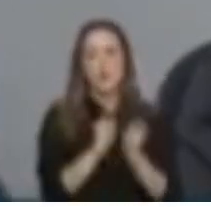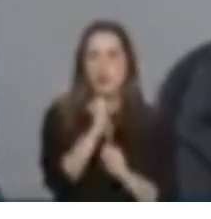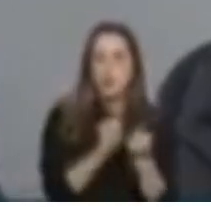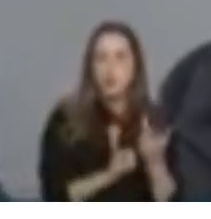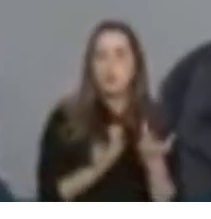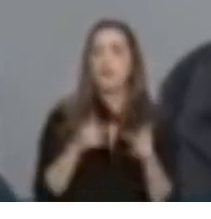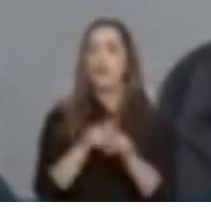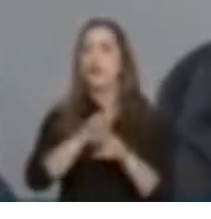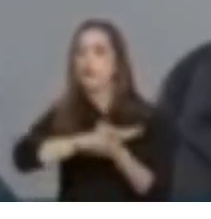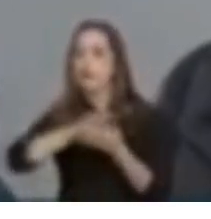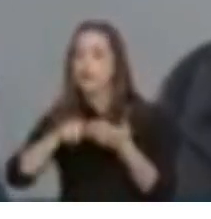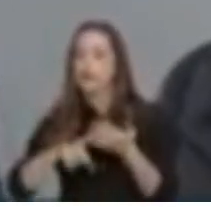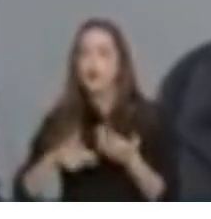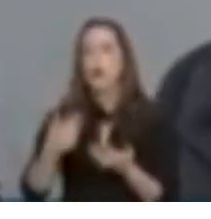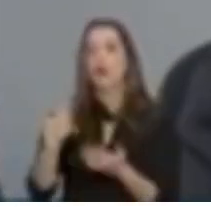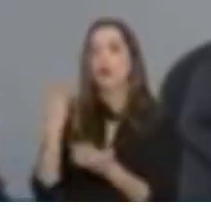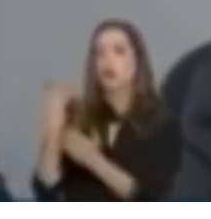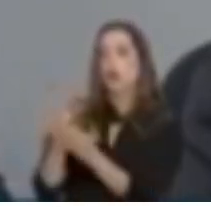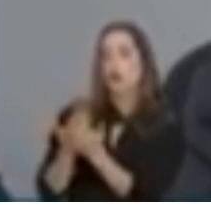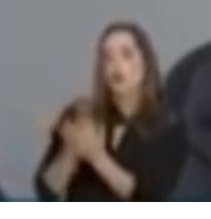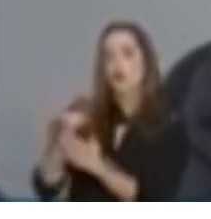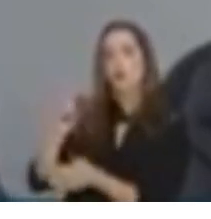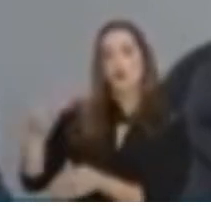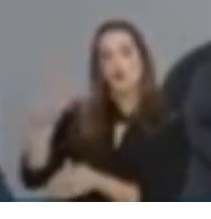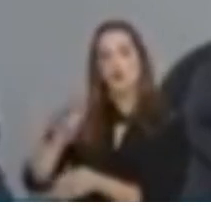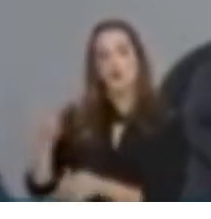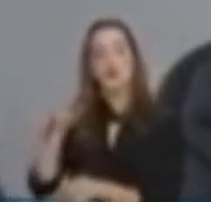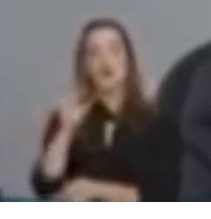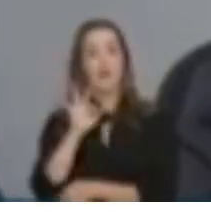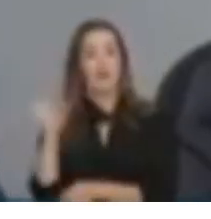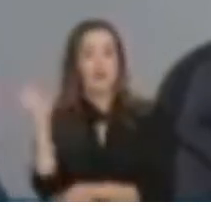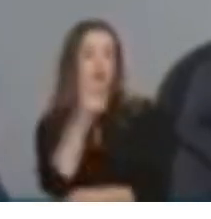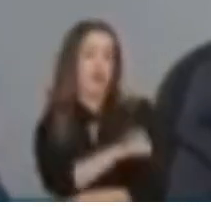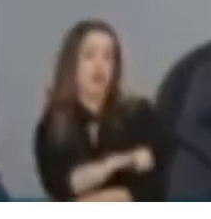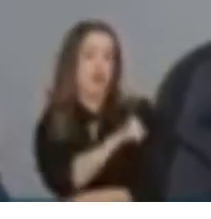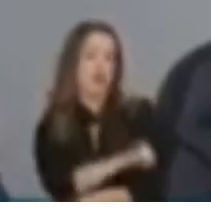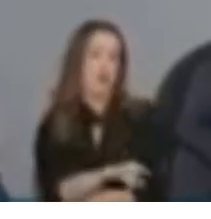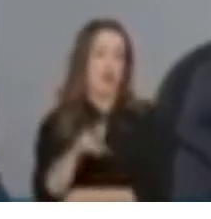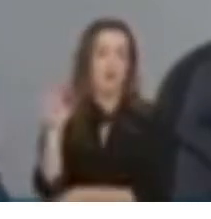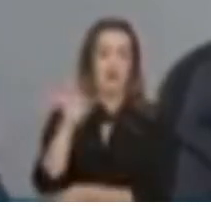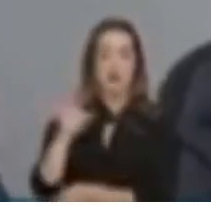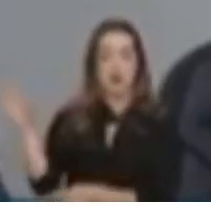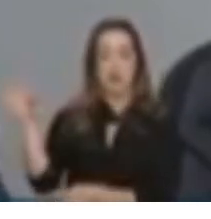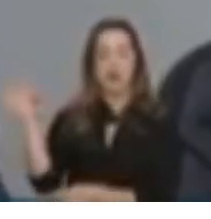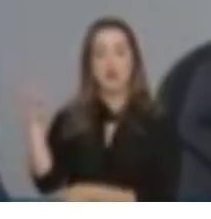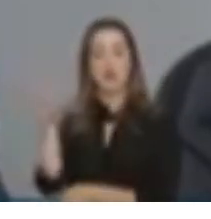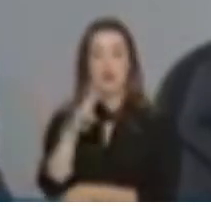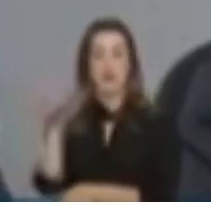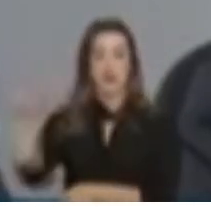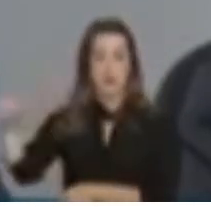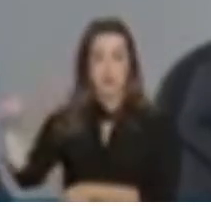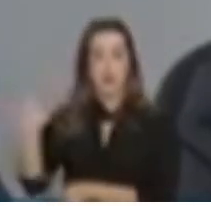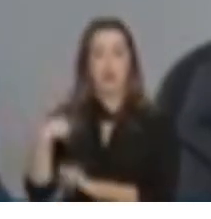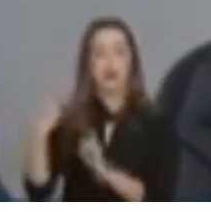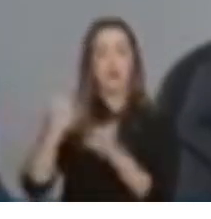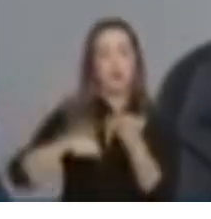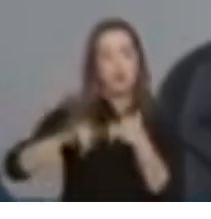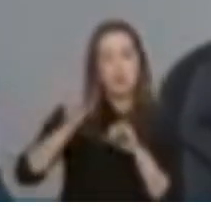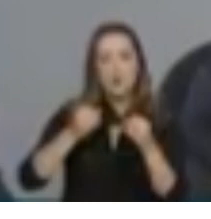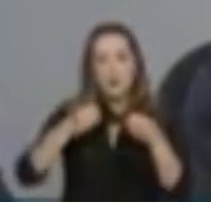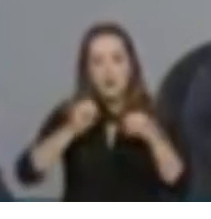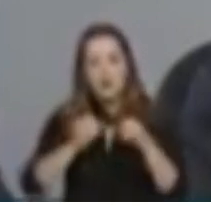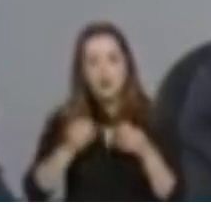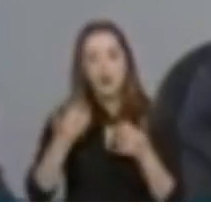nós temos São Paulo, nós temos a USP, nós temos a Federal do Rio, nós temos a Federal do Rio Grande do Norte, nós temos os ossos laboratórios da